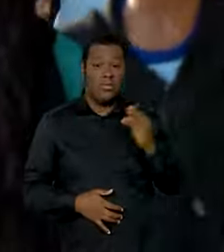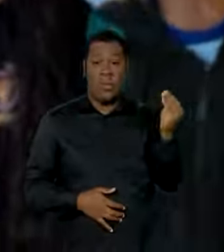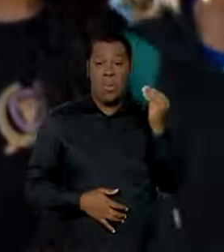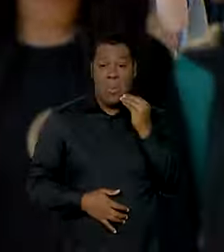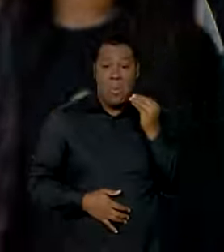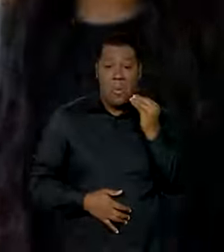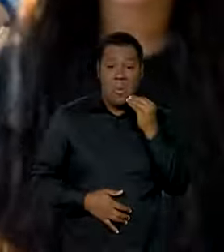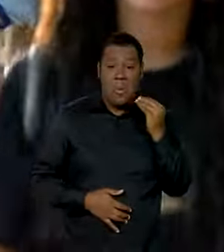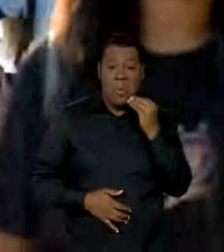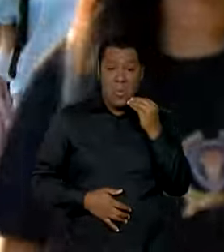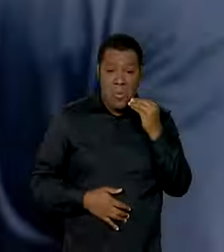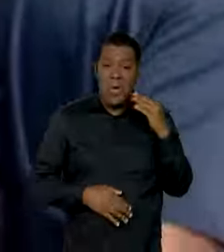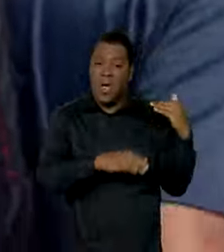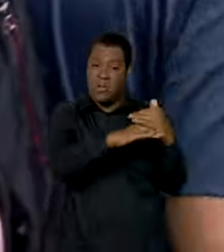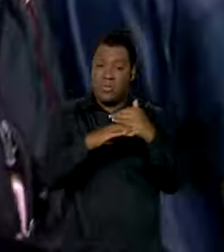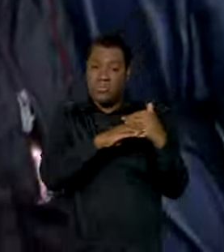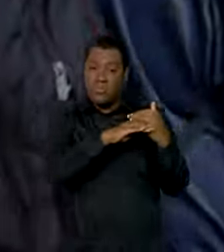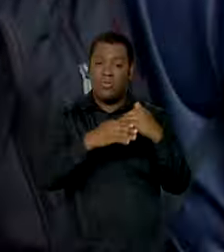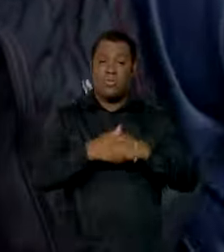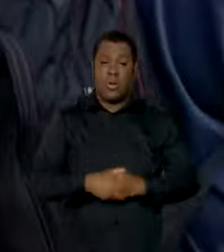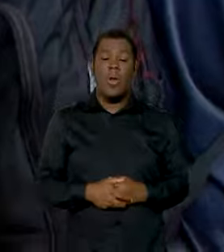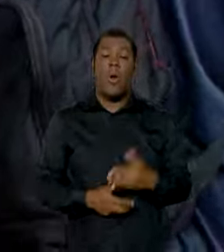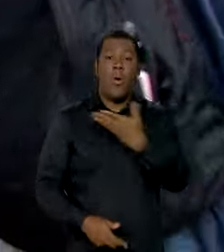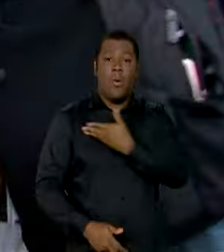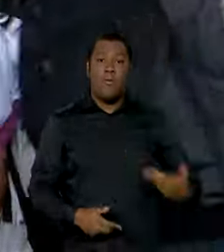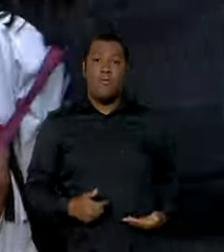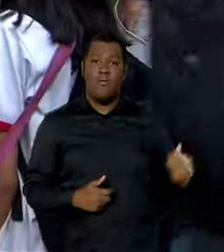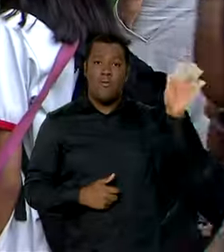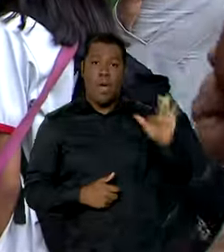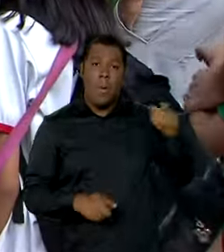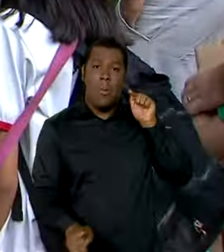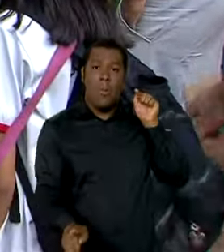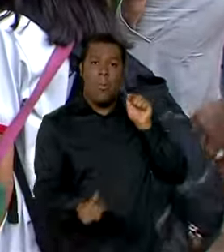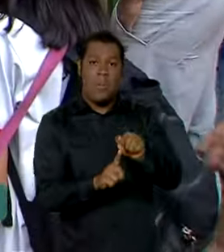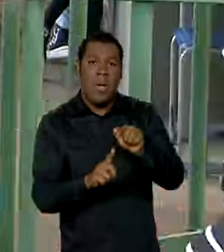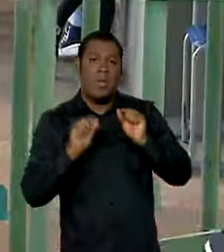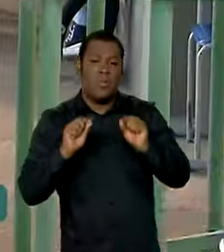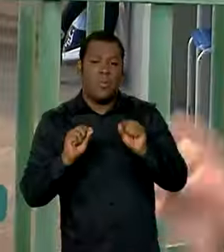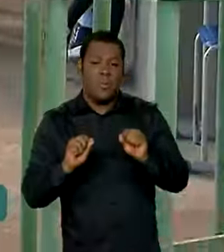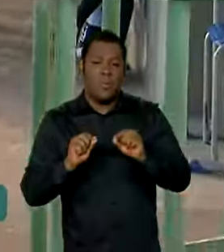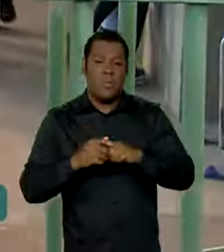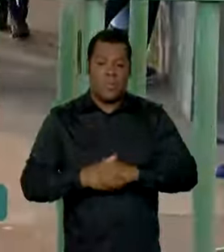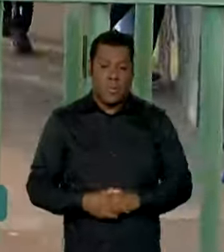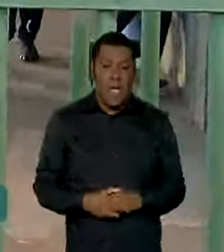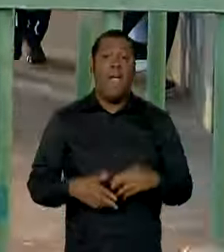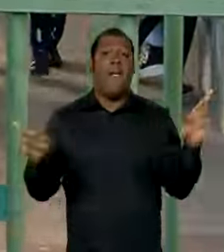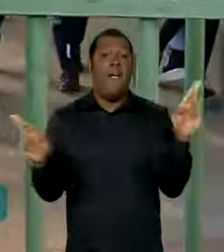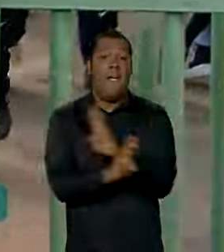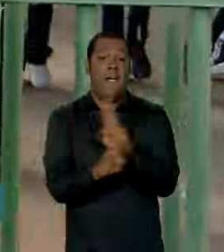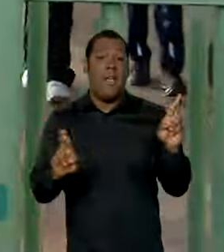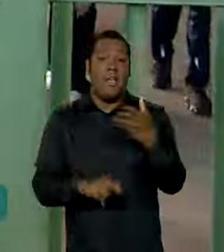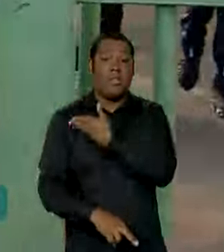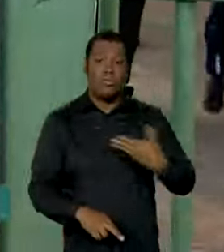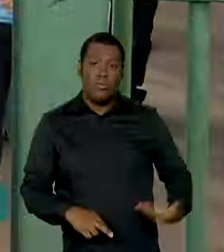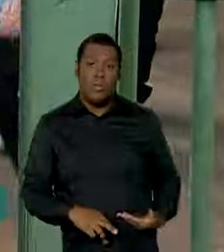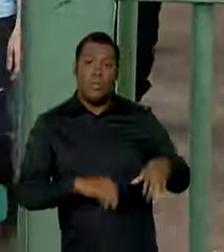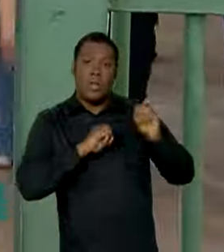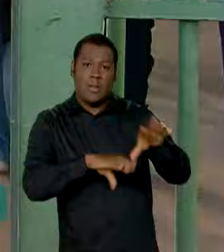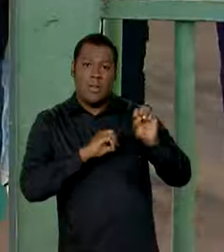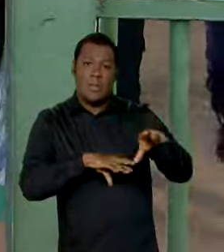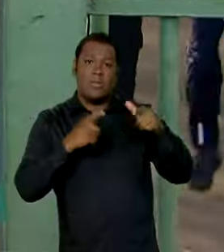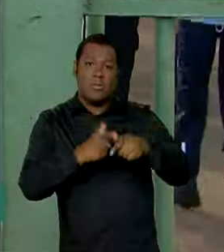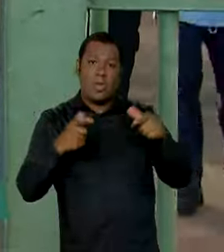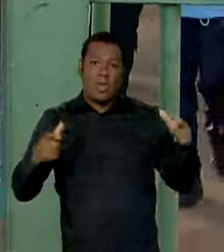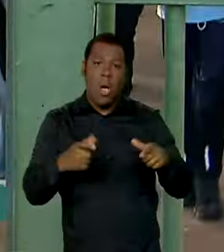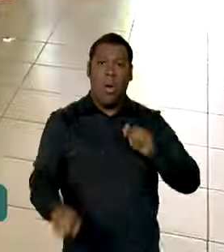oportunidade que a Ana, uma meta do governo federal é a reconstrução da rede pública de ensino. Um dos